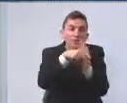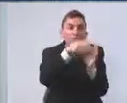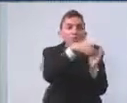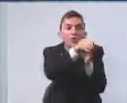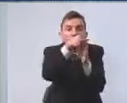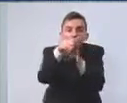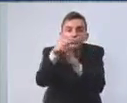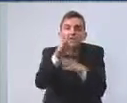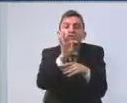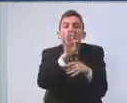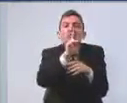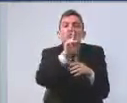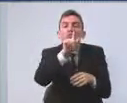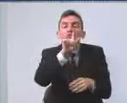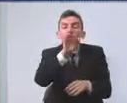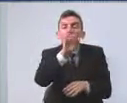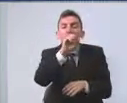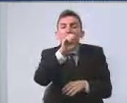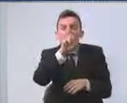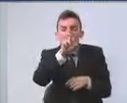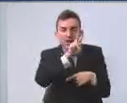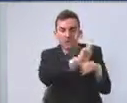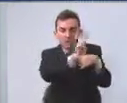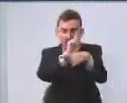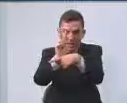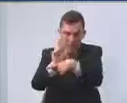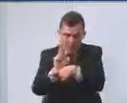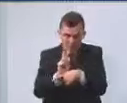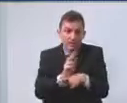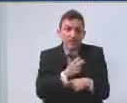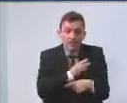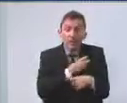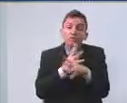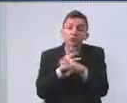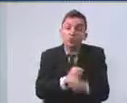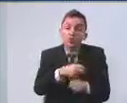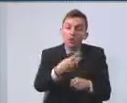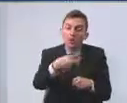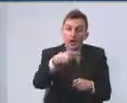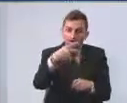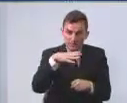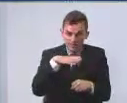Tutelares, que em nossas cidades são no número de 5, atualmente,